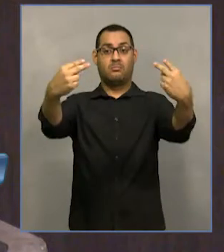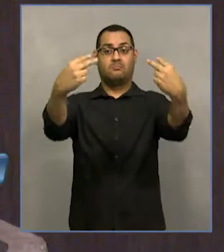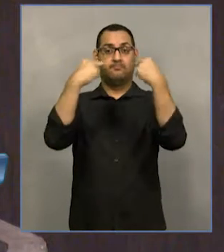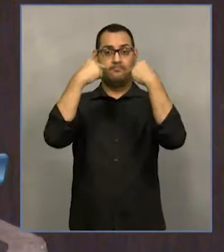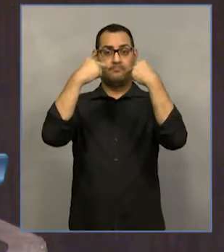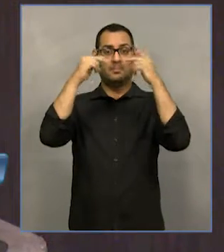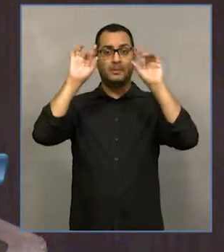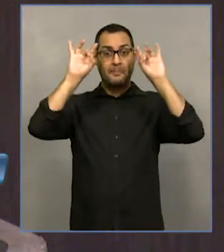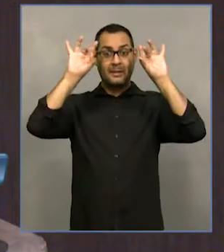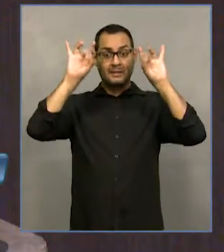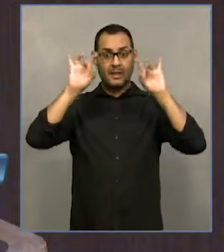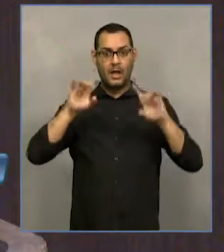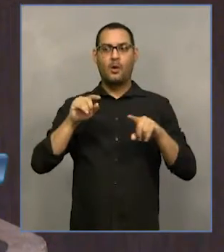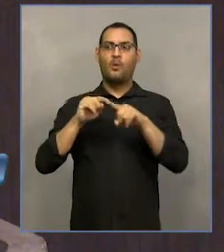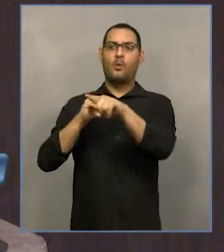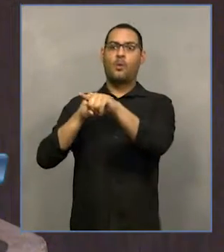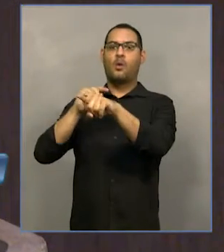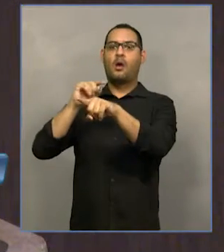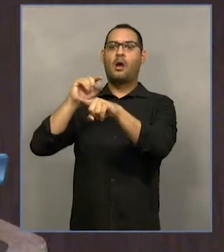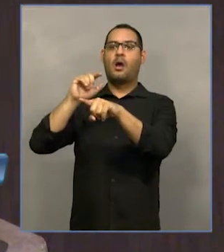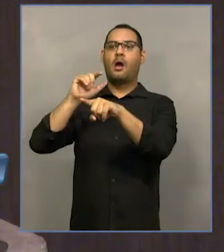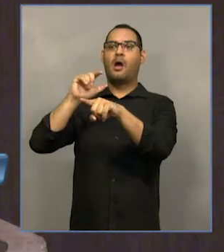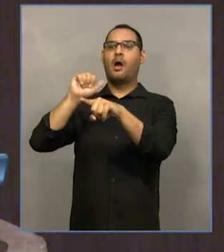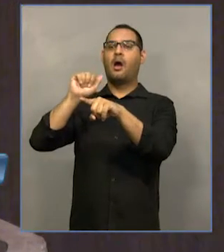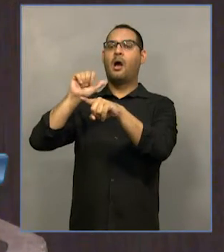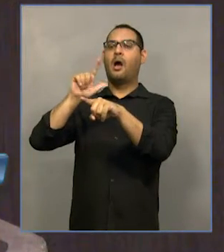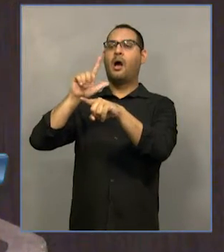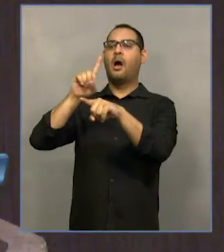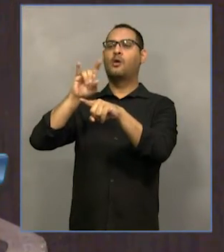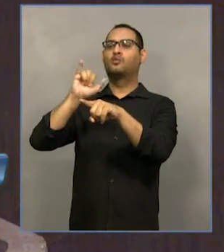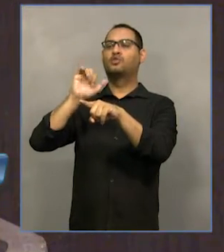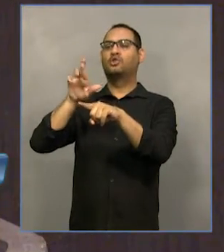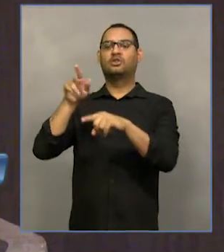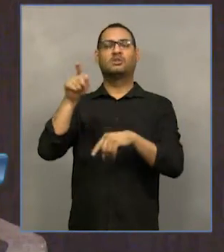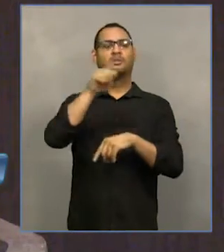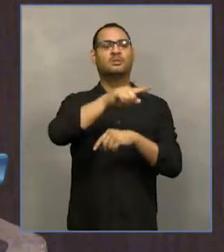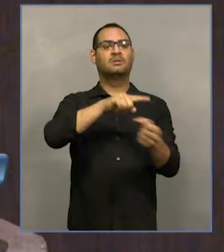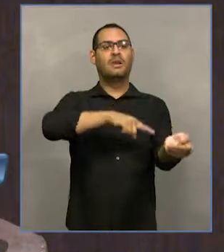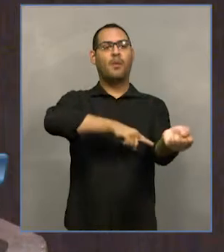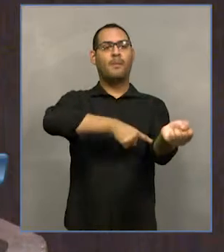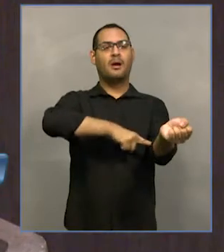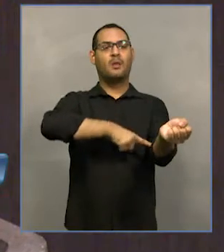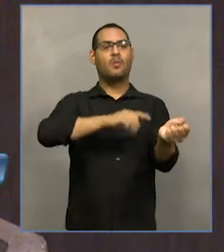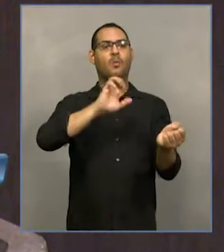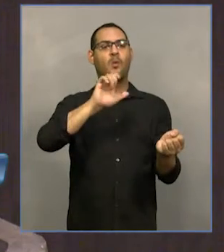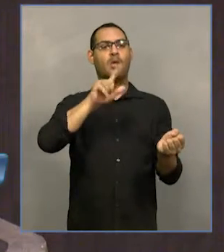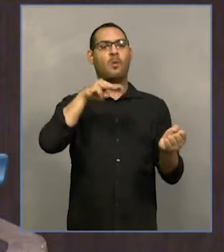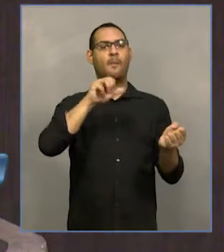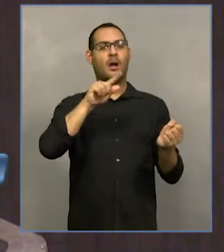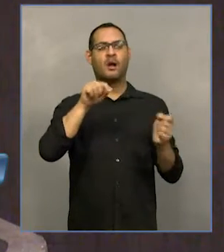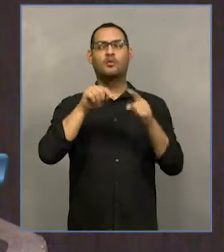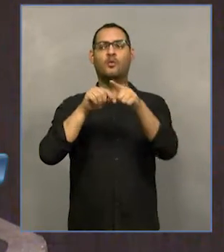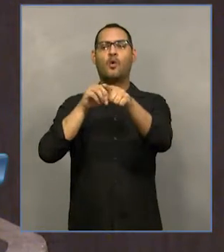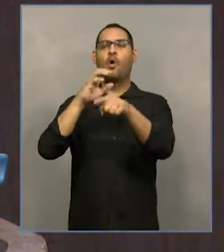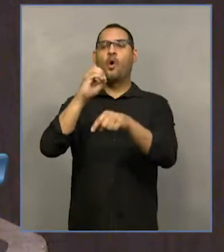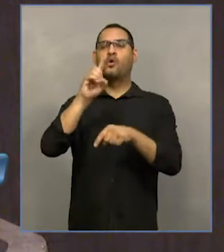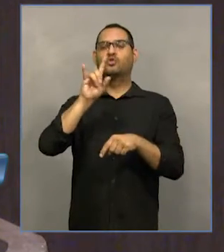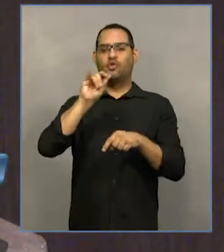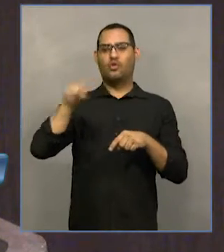Aldic, deputado Elmano, somos deputado Odilon, aqueles que militamos no direito,